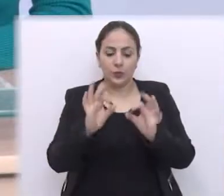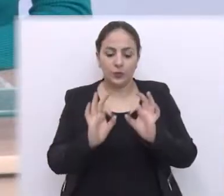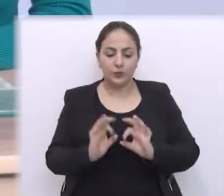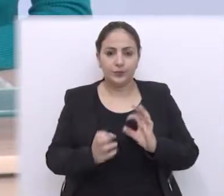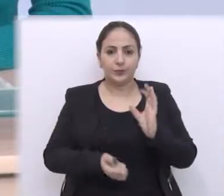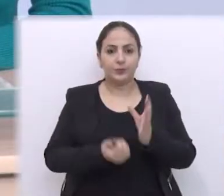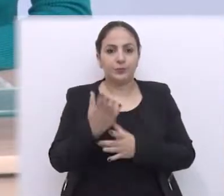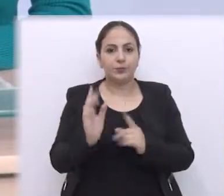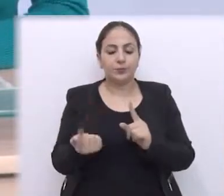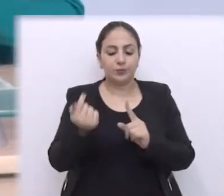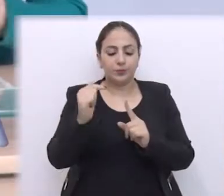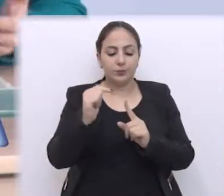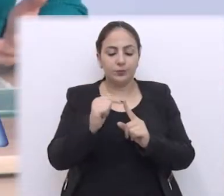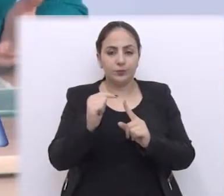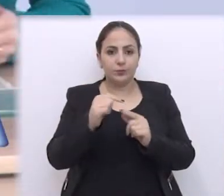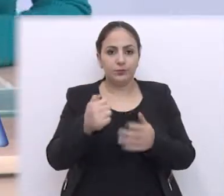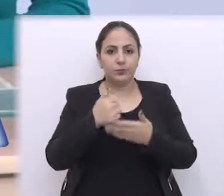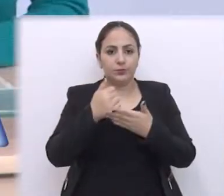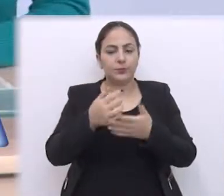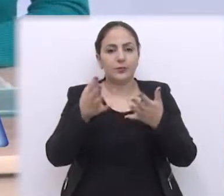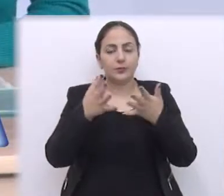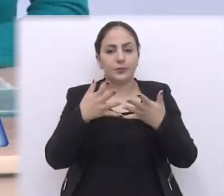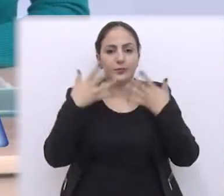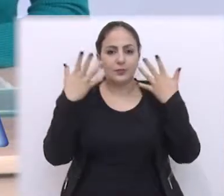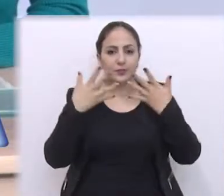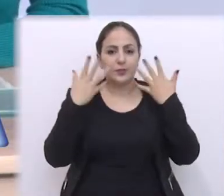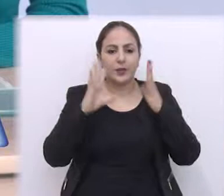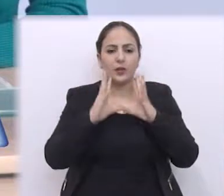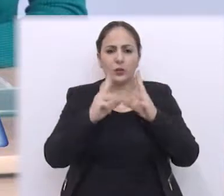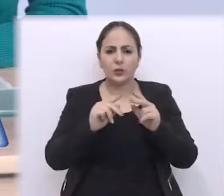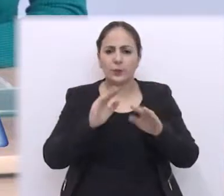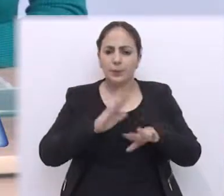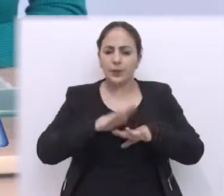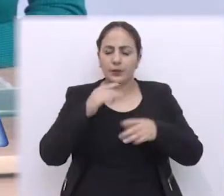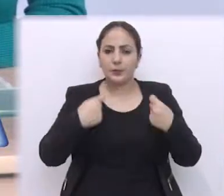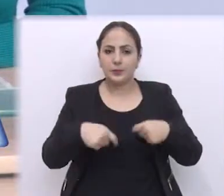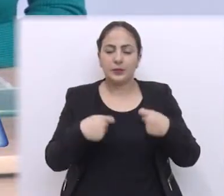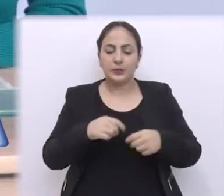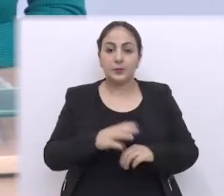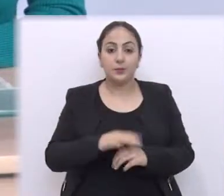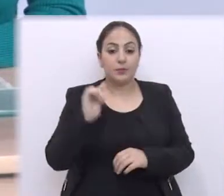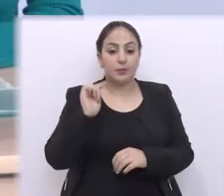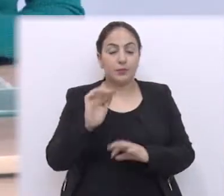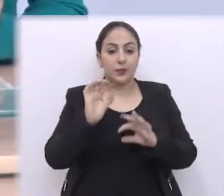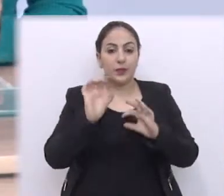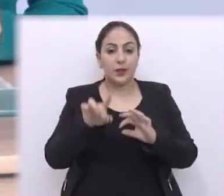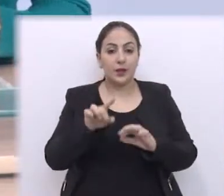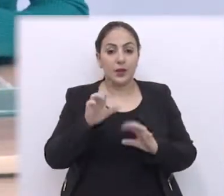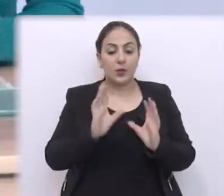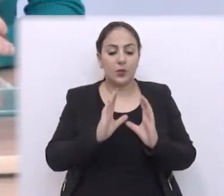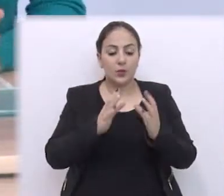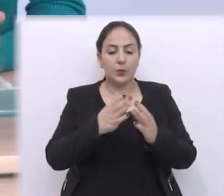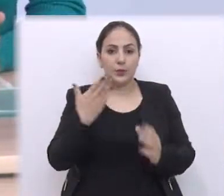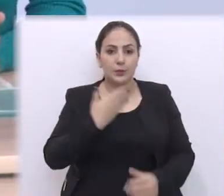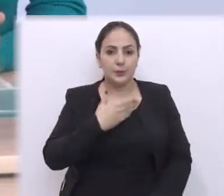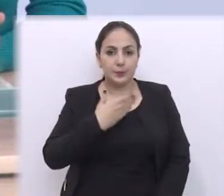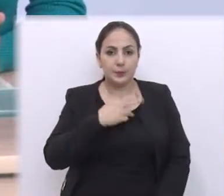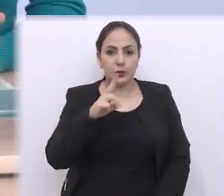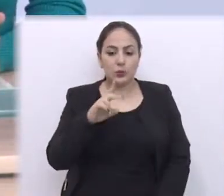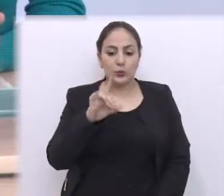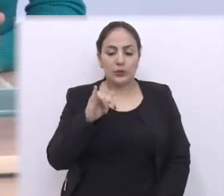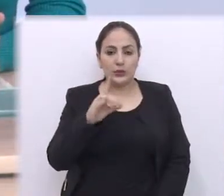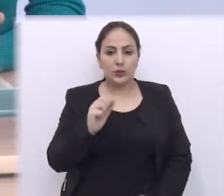Um projeto criado com o objetivo de levar alegria para aqueles que mais precisam. Este é o grupo